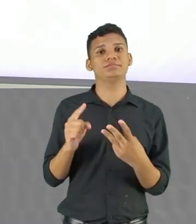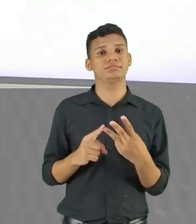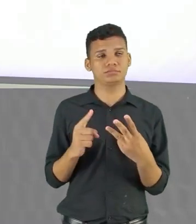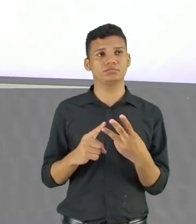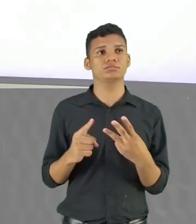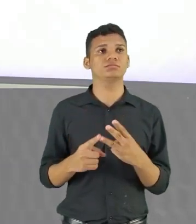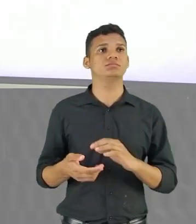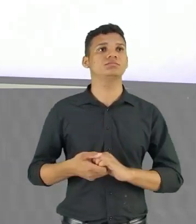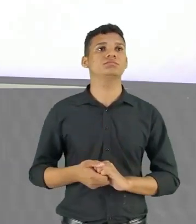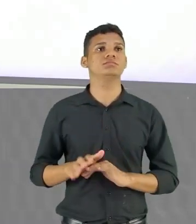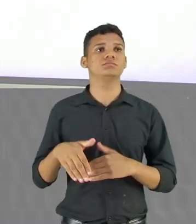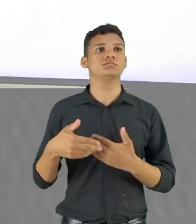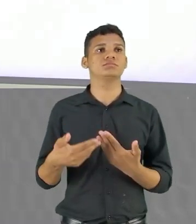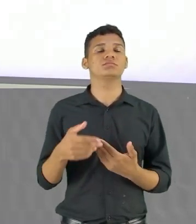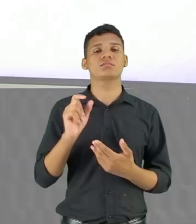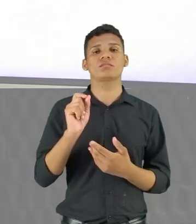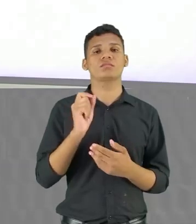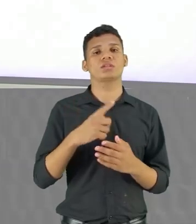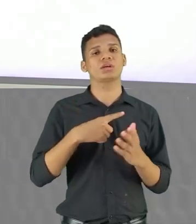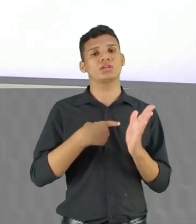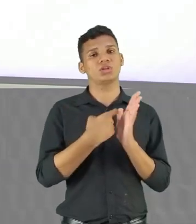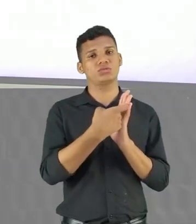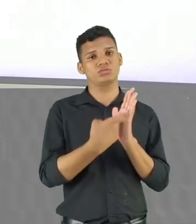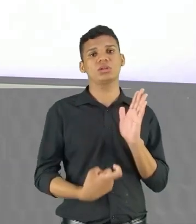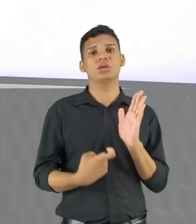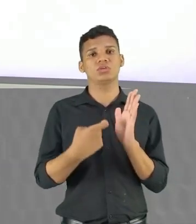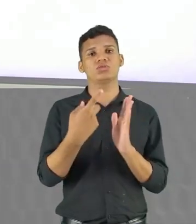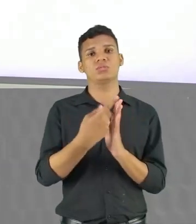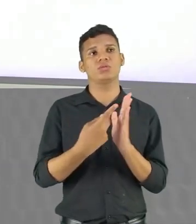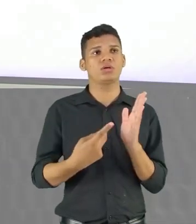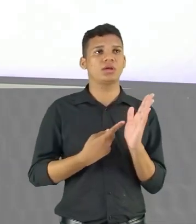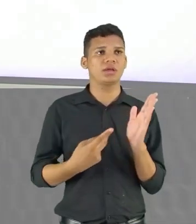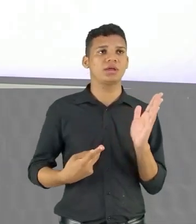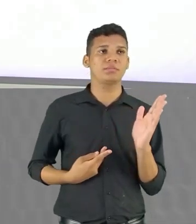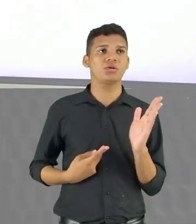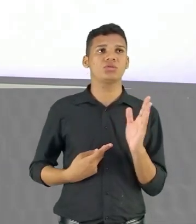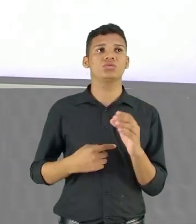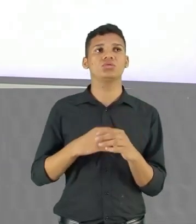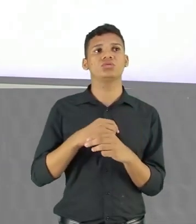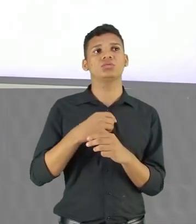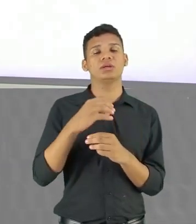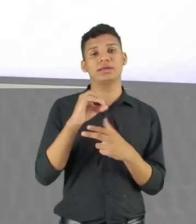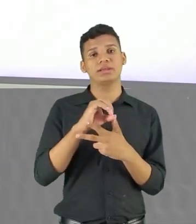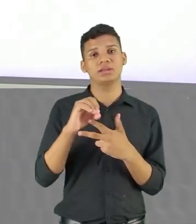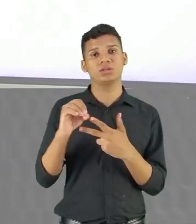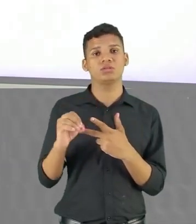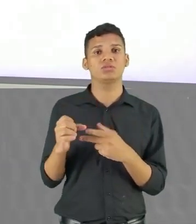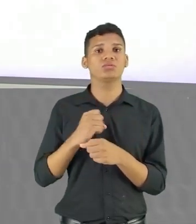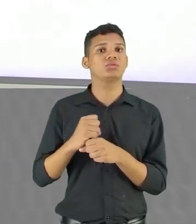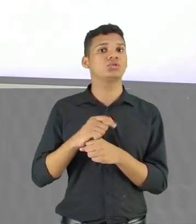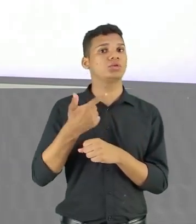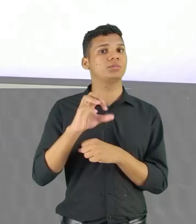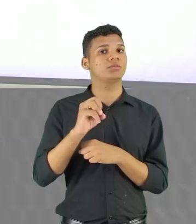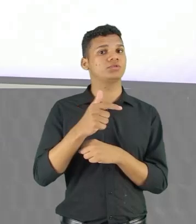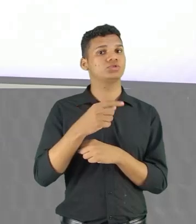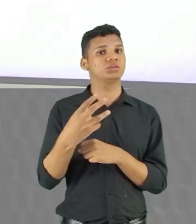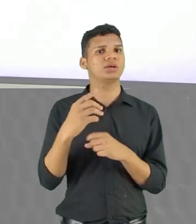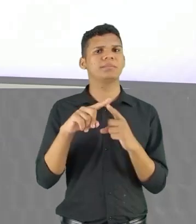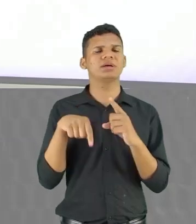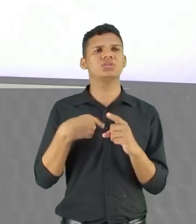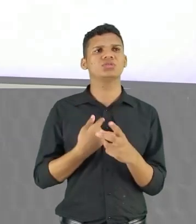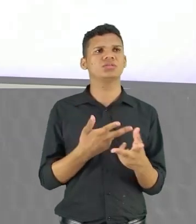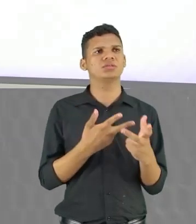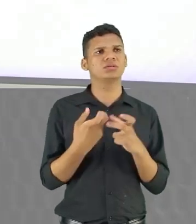Aqui a gente traz um texto, né? Um poema de uma questão do Enem 2023 e vamos ver o que é que a questão está querendo